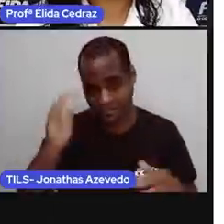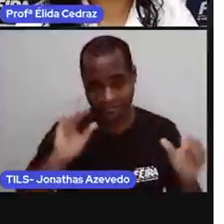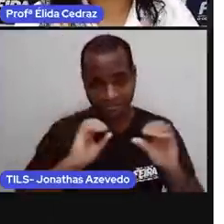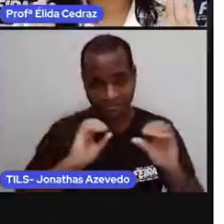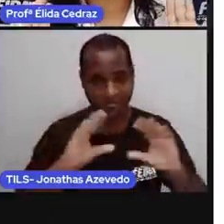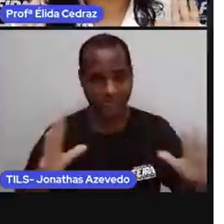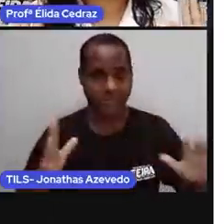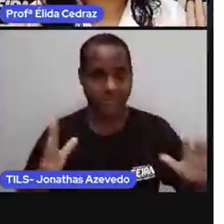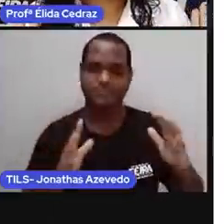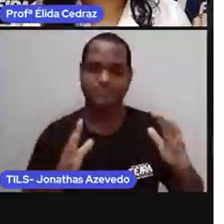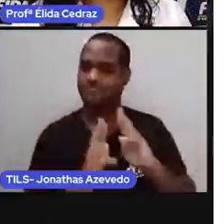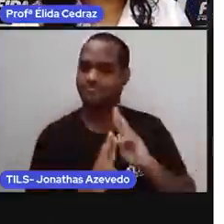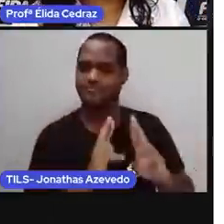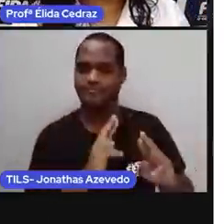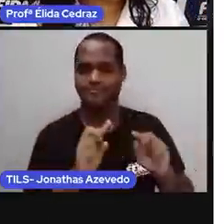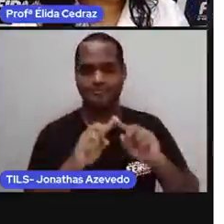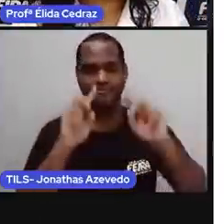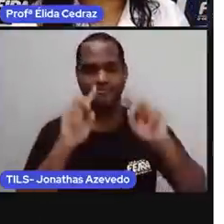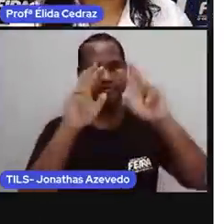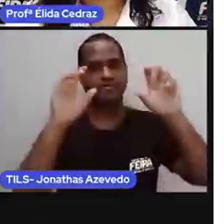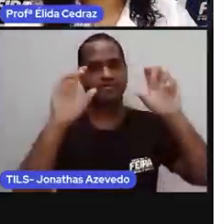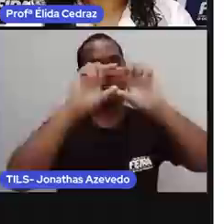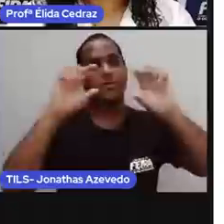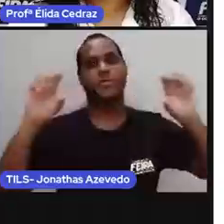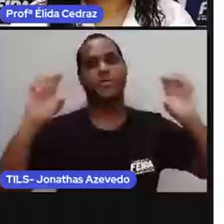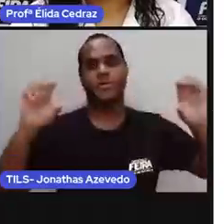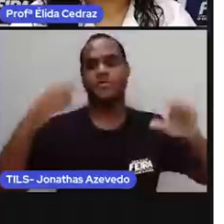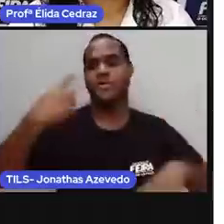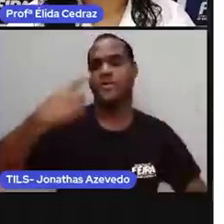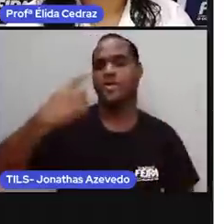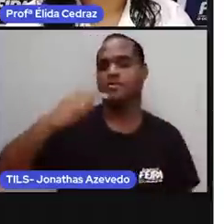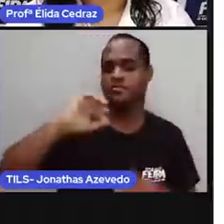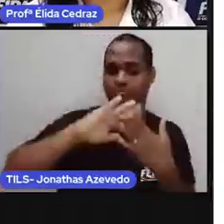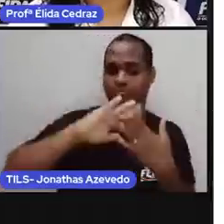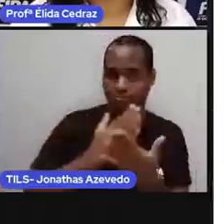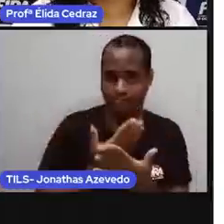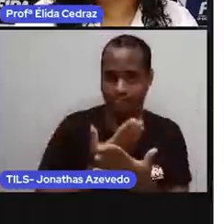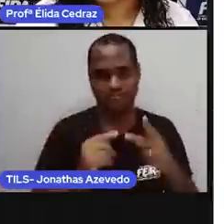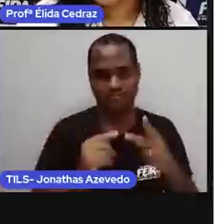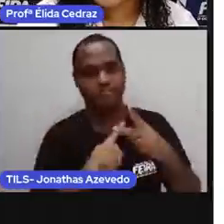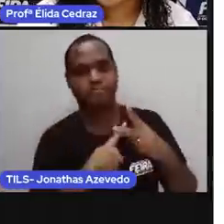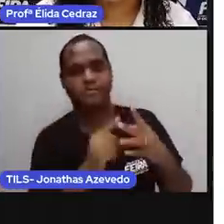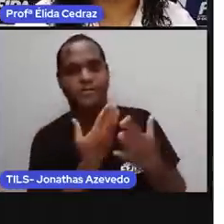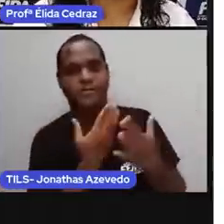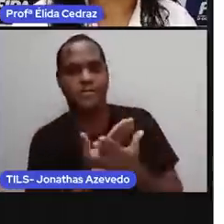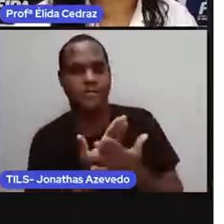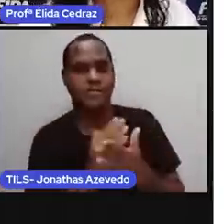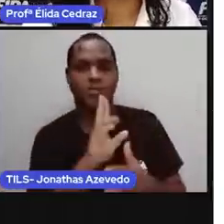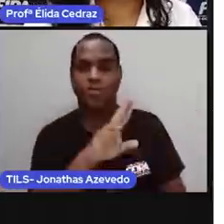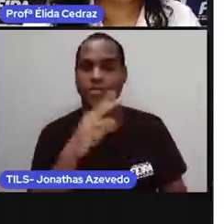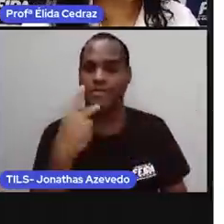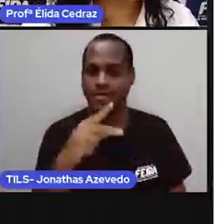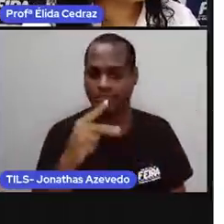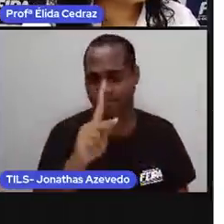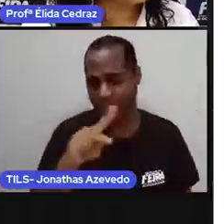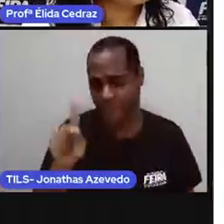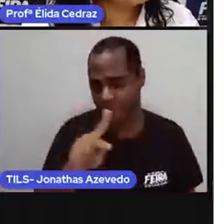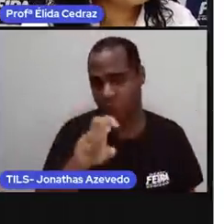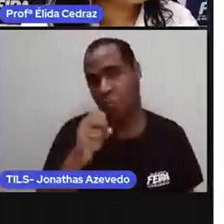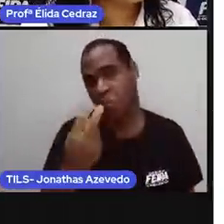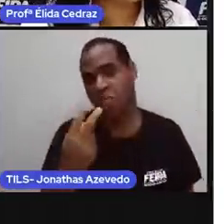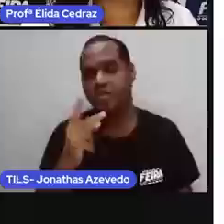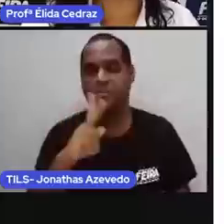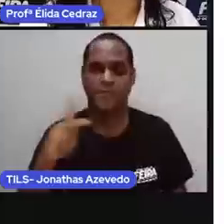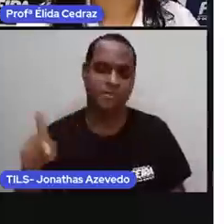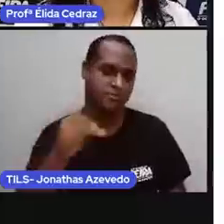Primeiro, o cabeçalho completo. O nome da escola. O seu nome. Do seu professor, da sua